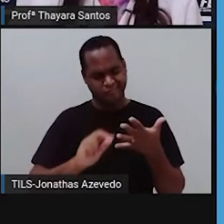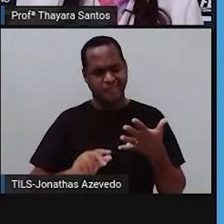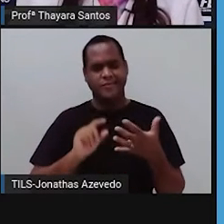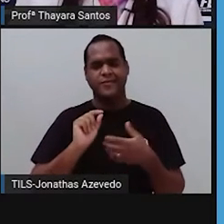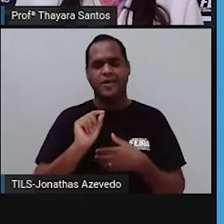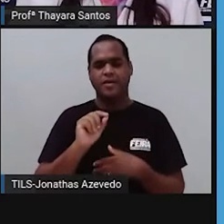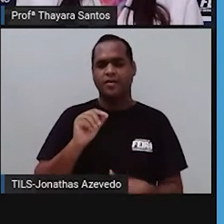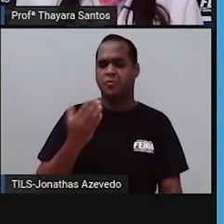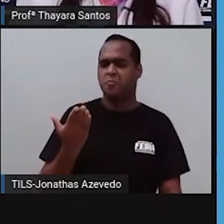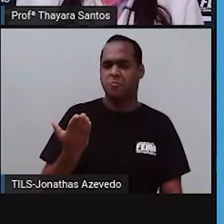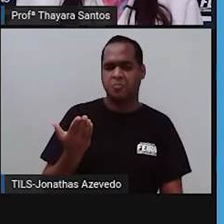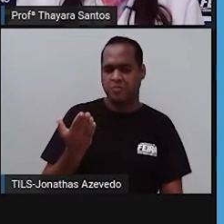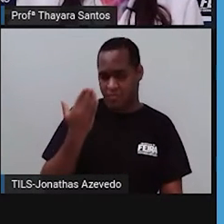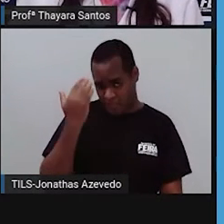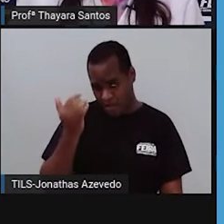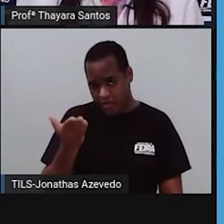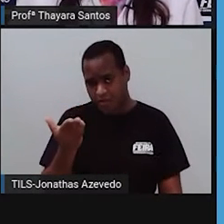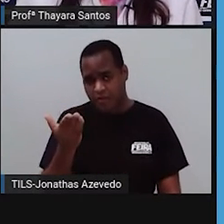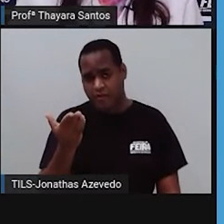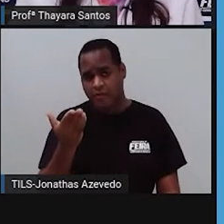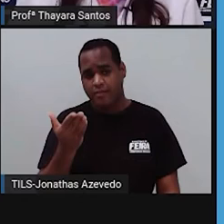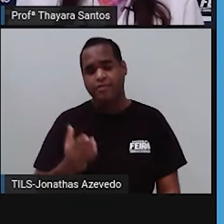Que tecidos são esses? Vocês sabem?